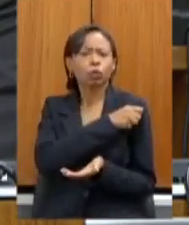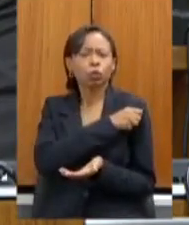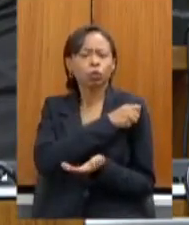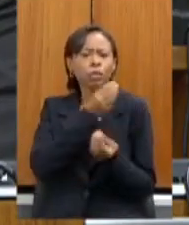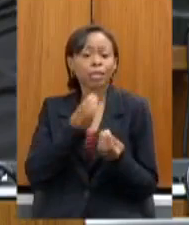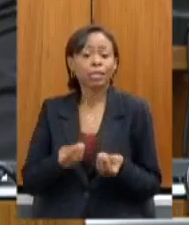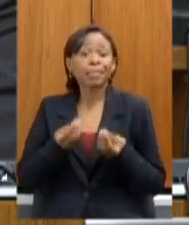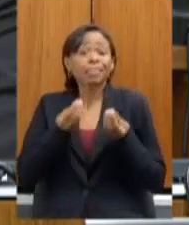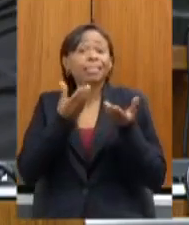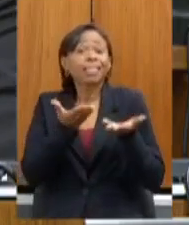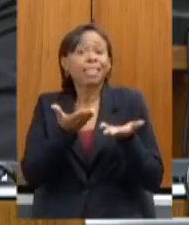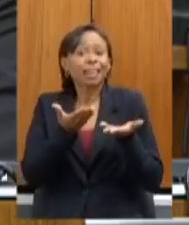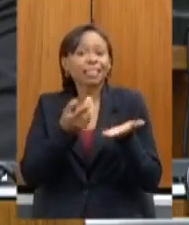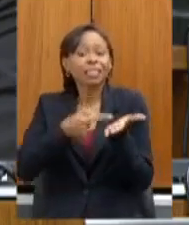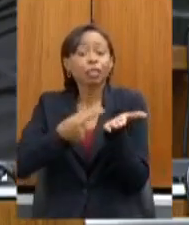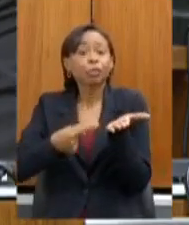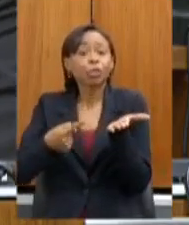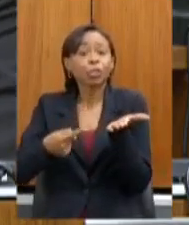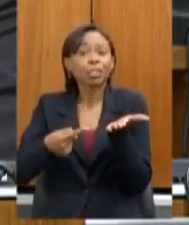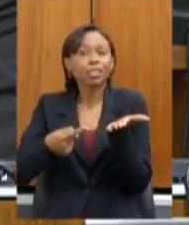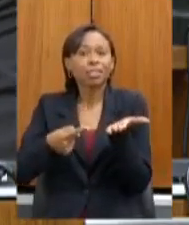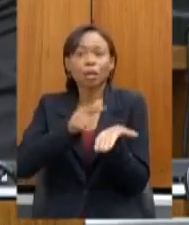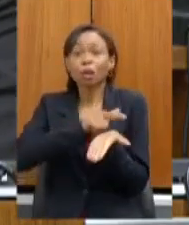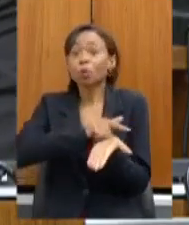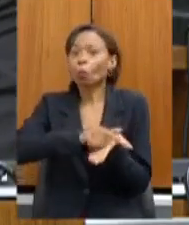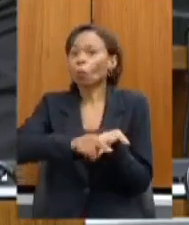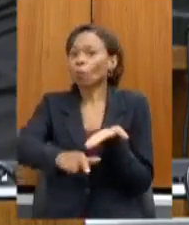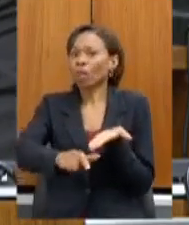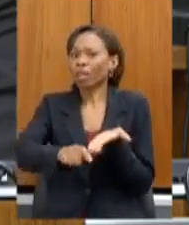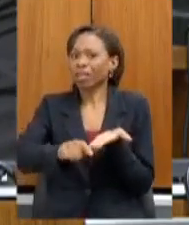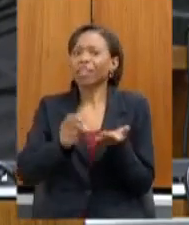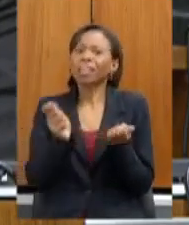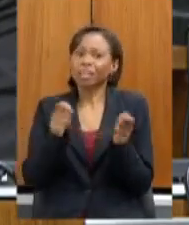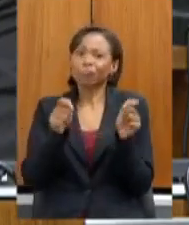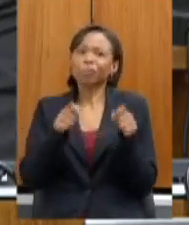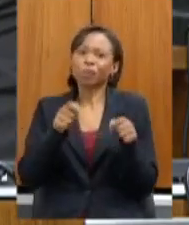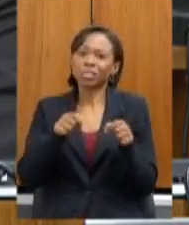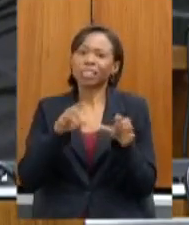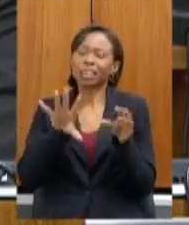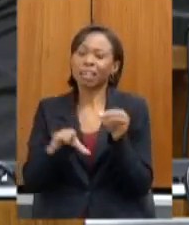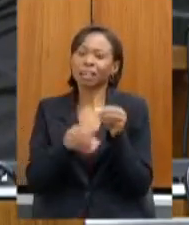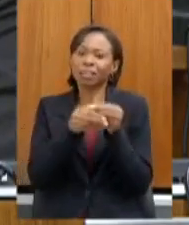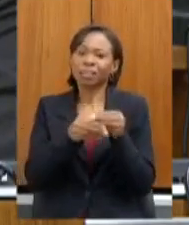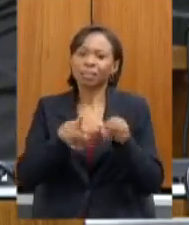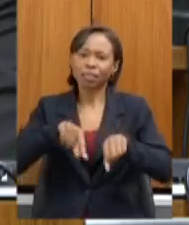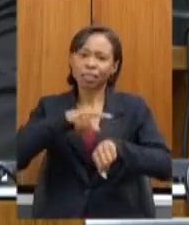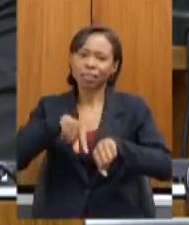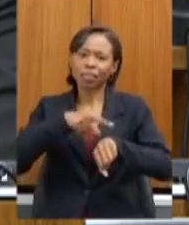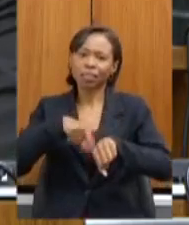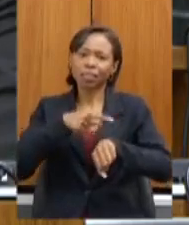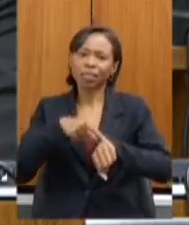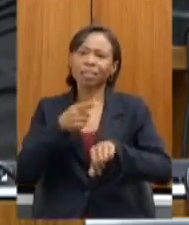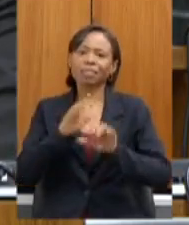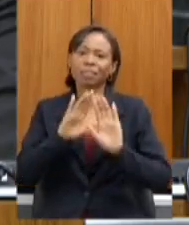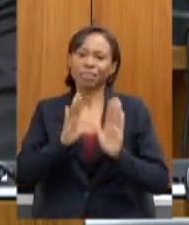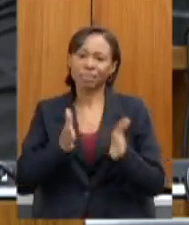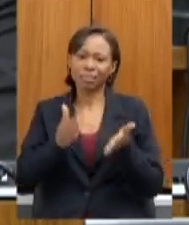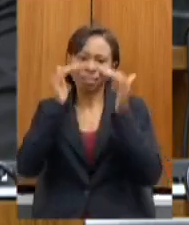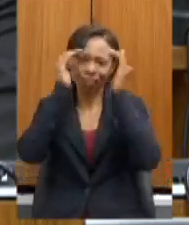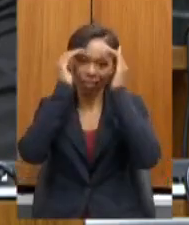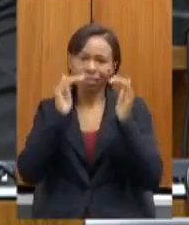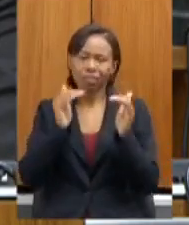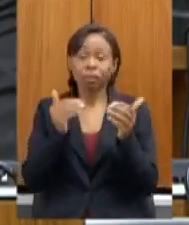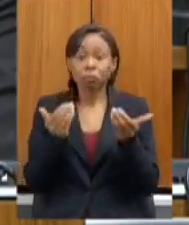remoto totalmente em branco que isso iria contar como carga horária cumprida eu acho